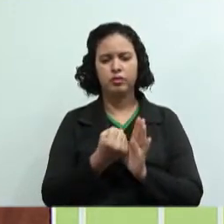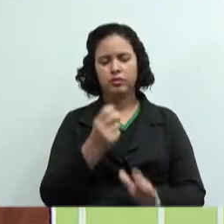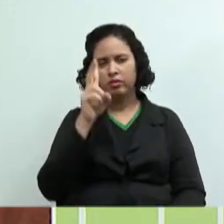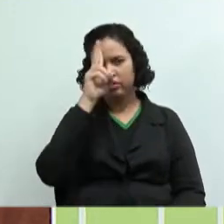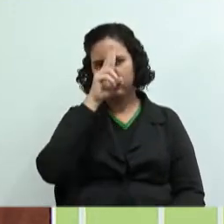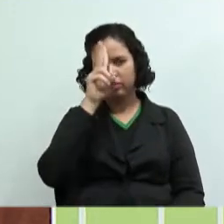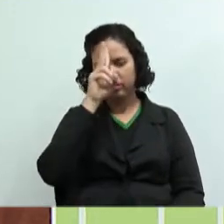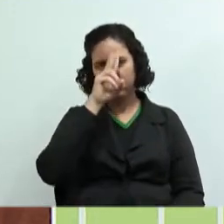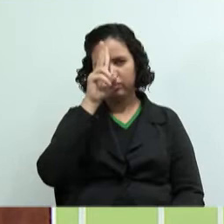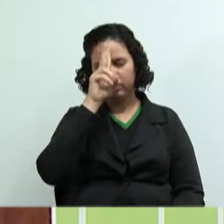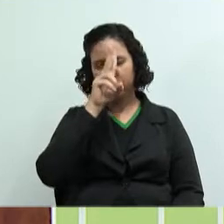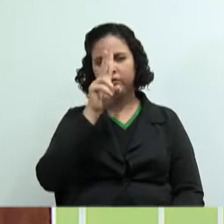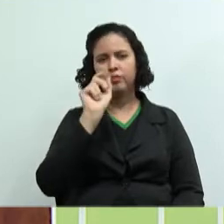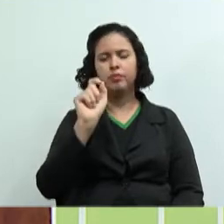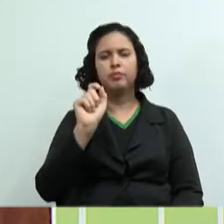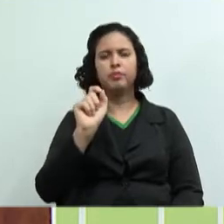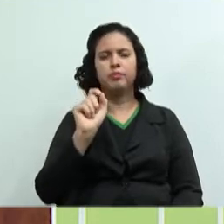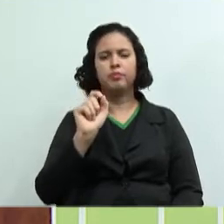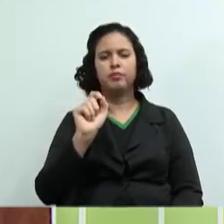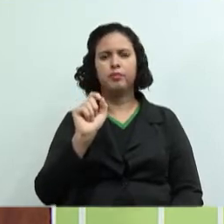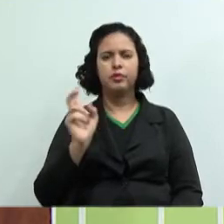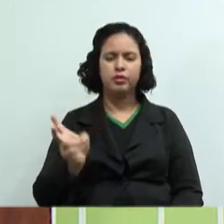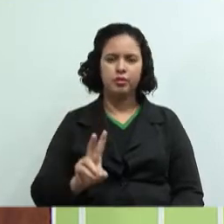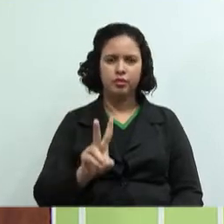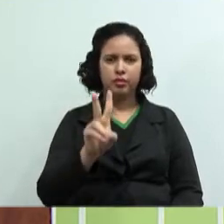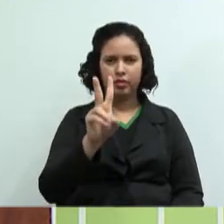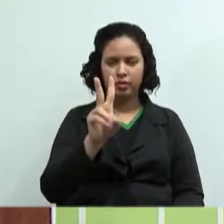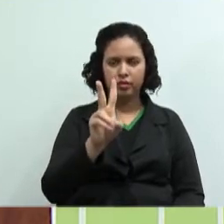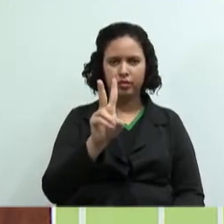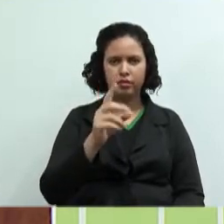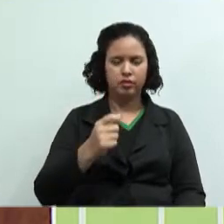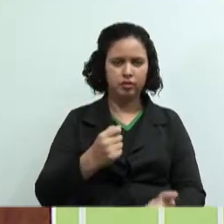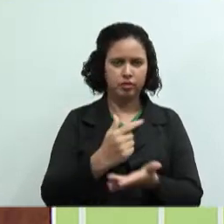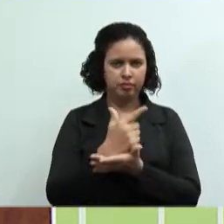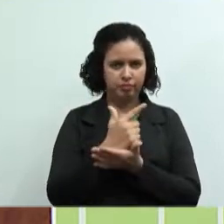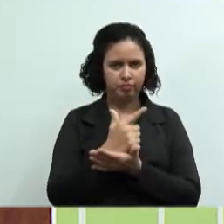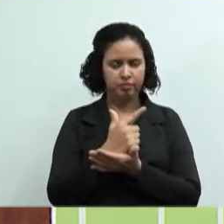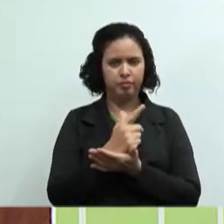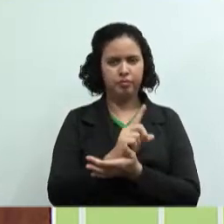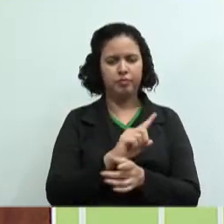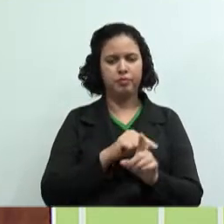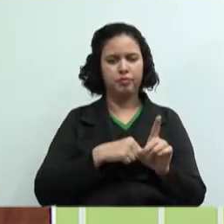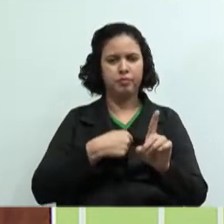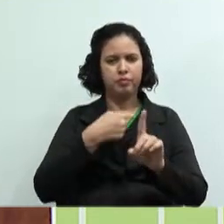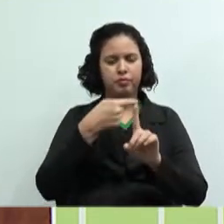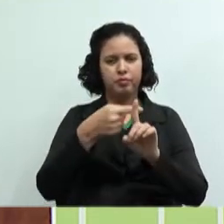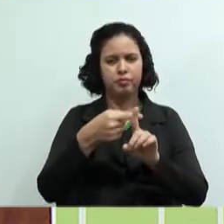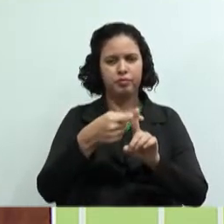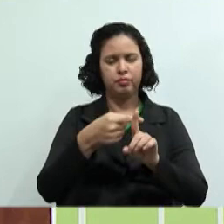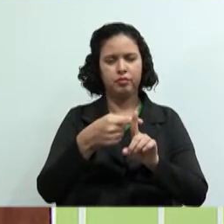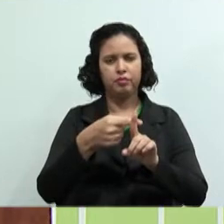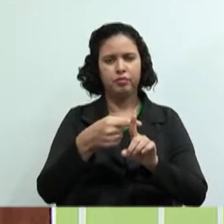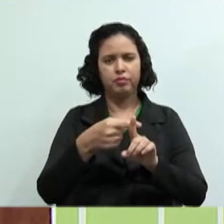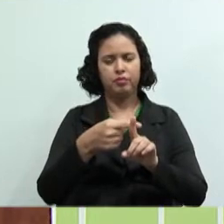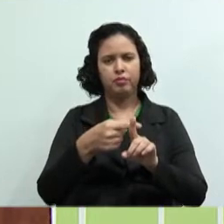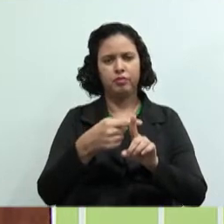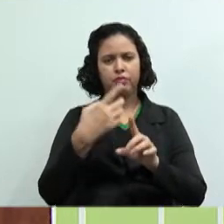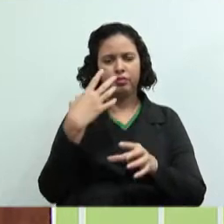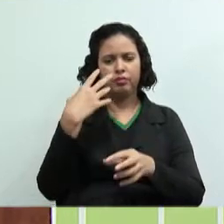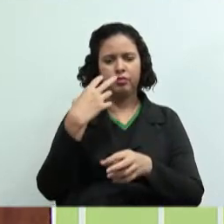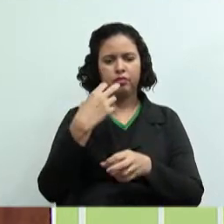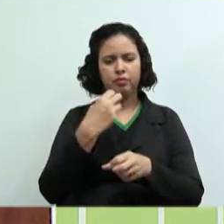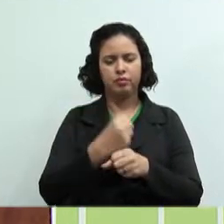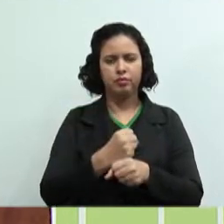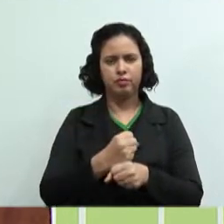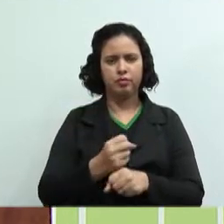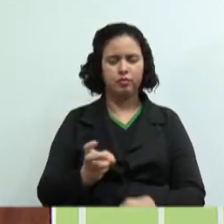Então vale o que? Vale o valor que eu comprei. Os ativos serão registrados contabilmente por